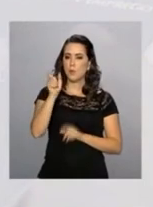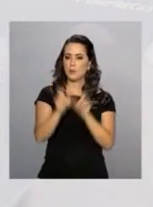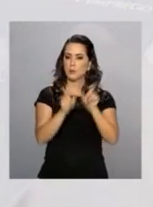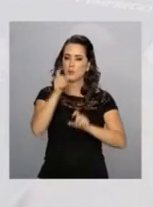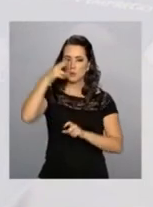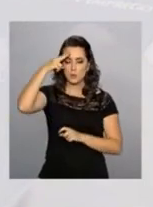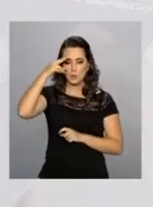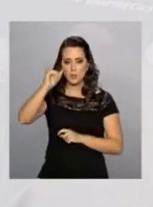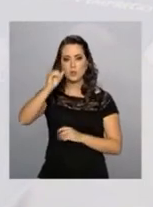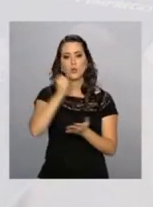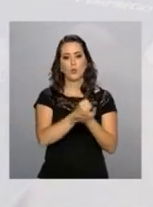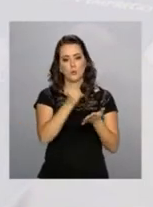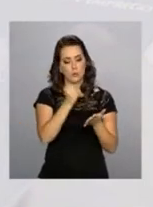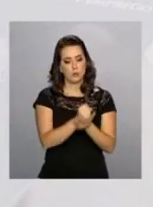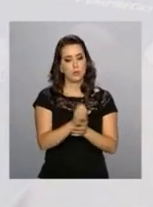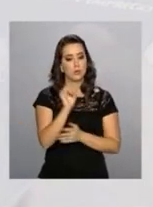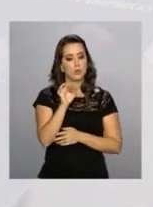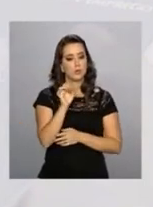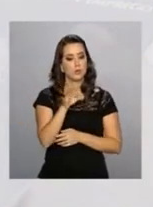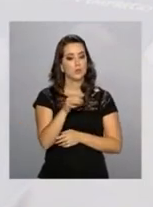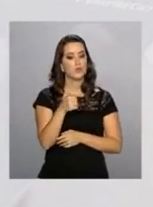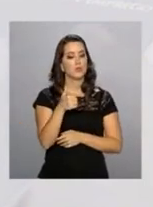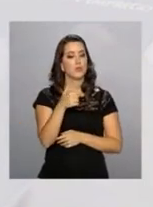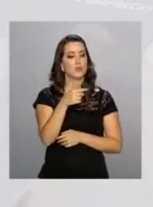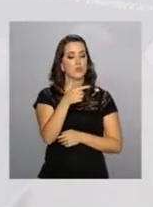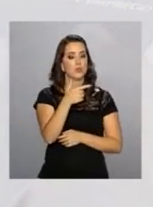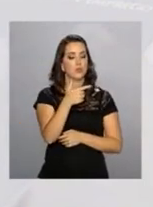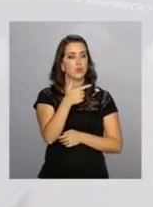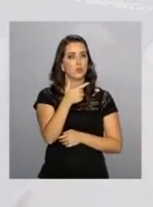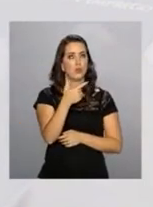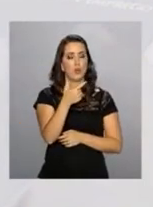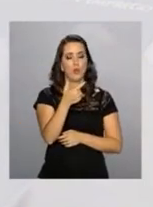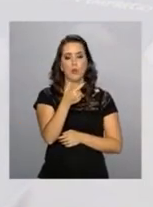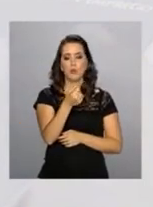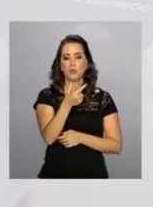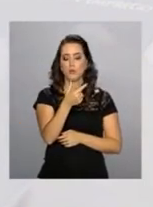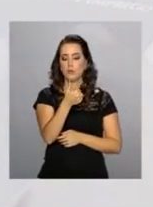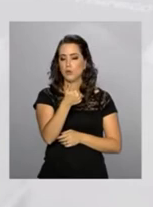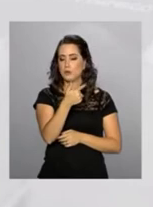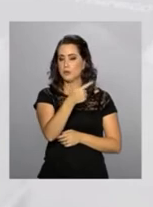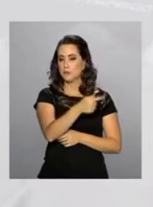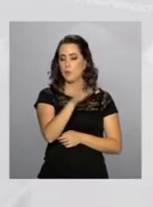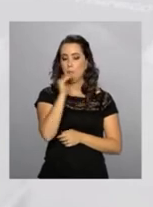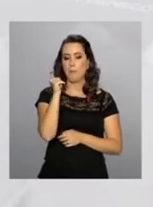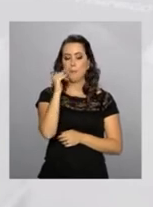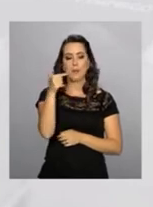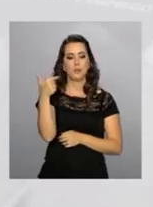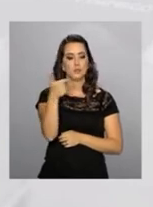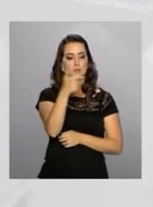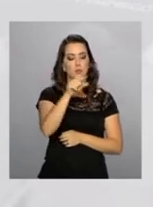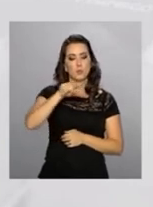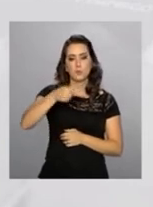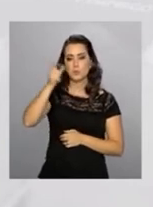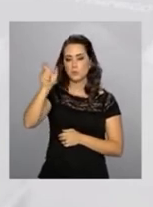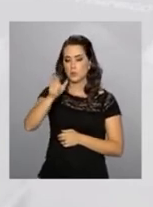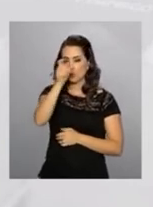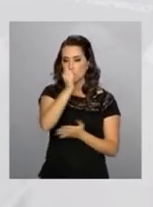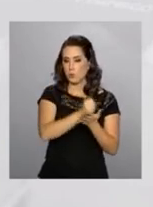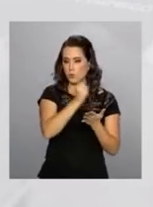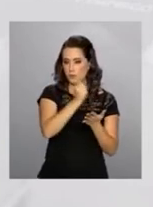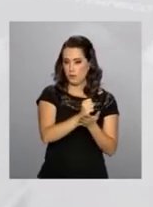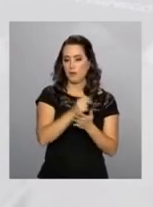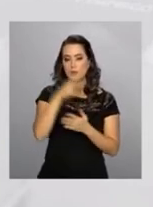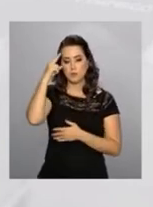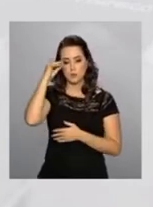contratados. Só em 2017, foram mais de 22 mil admissões de haitianos, contra